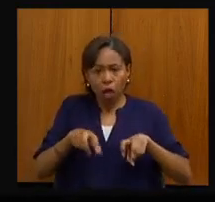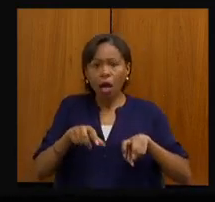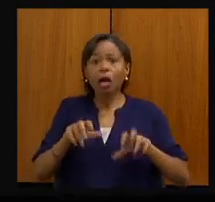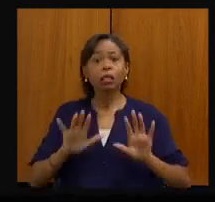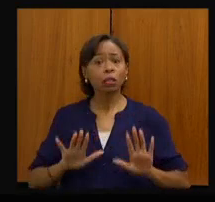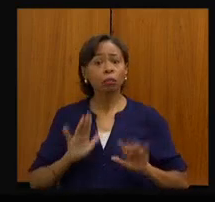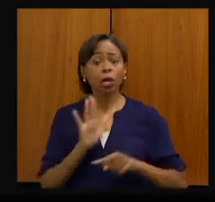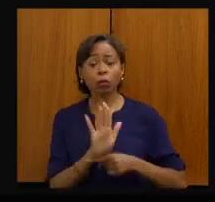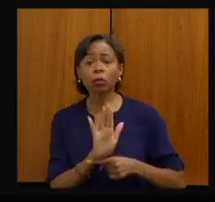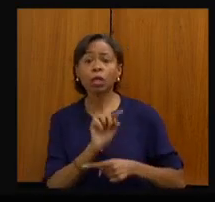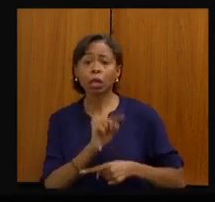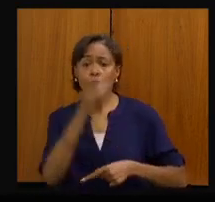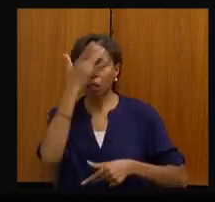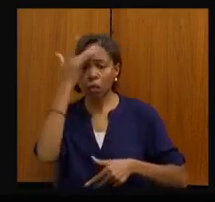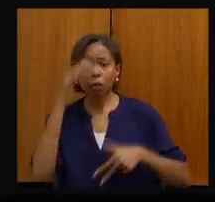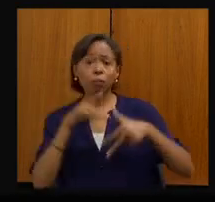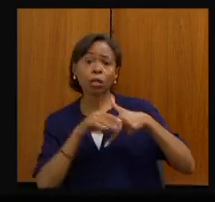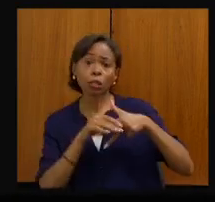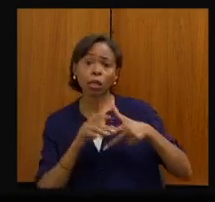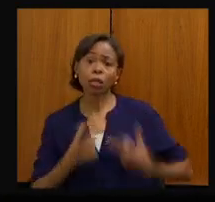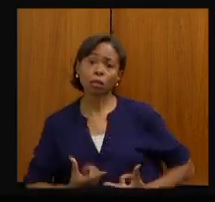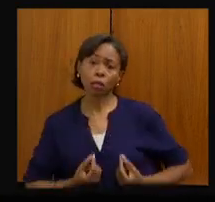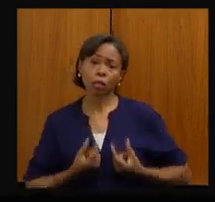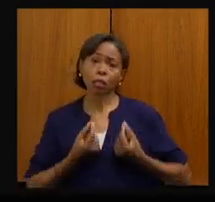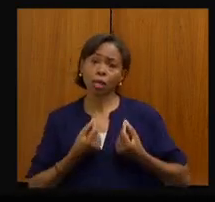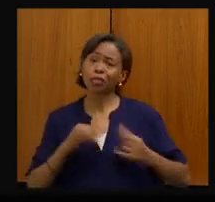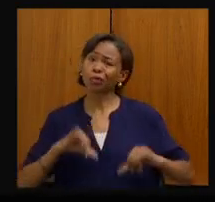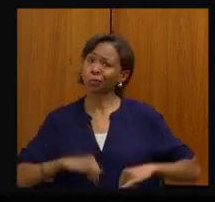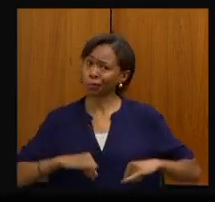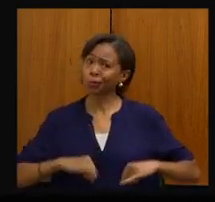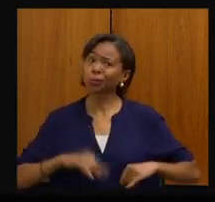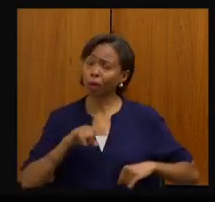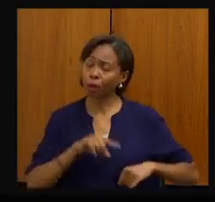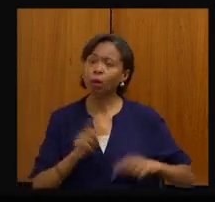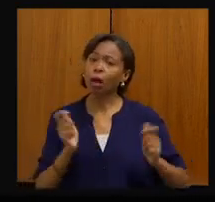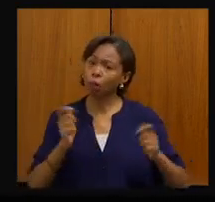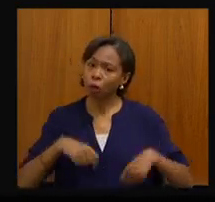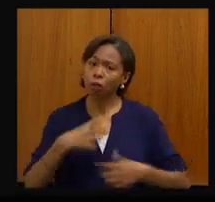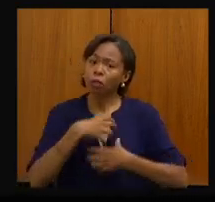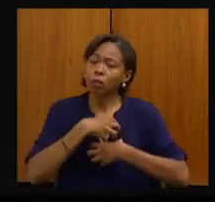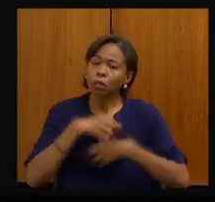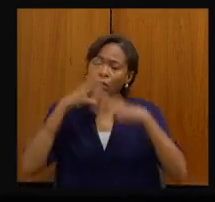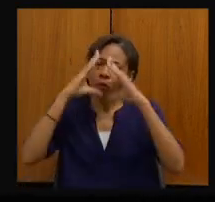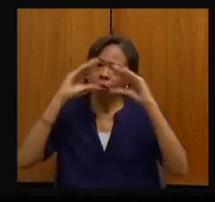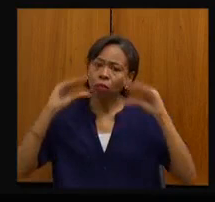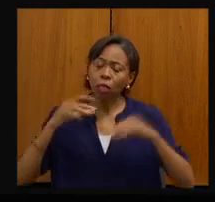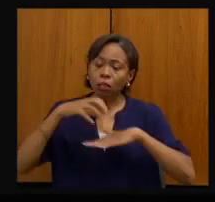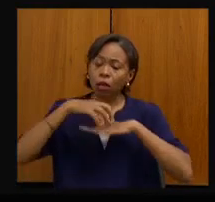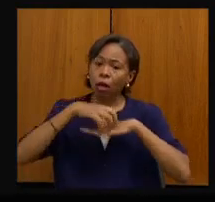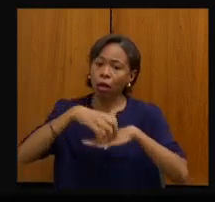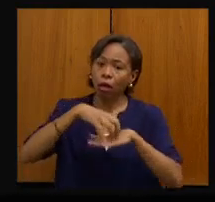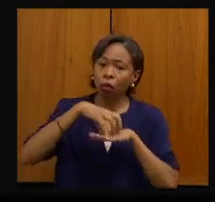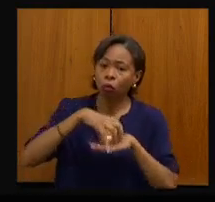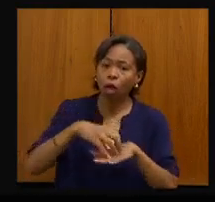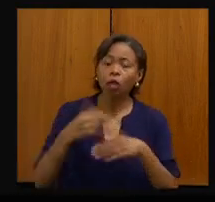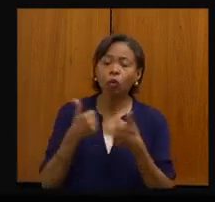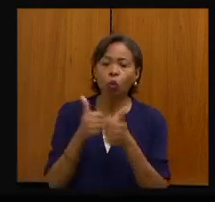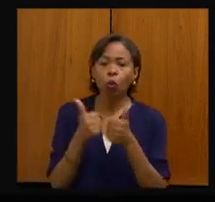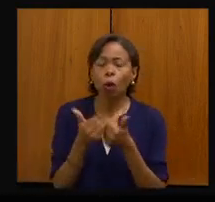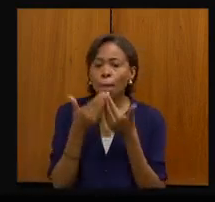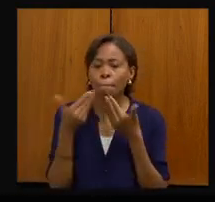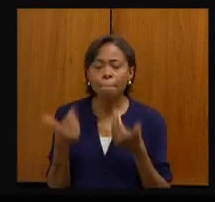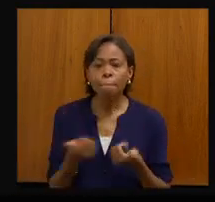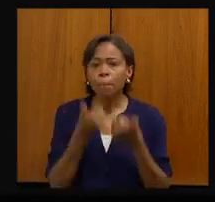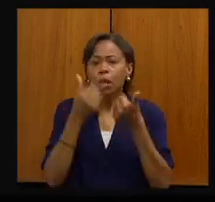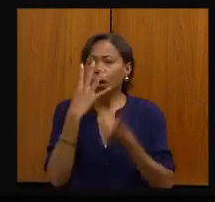com câncer, elas possam ter, pelo menos, o conforto de viajar num veículo melhor, de receber a carga de